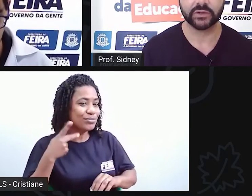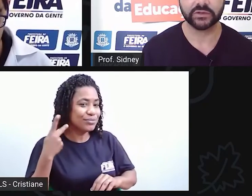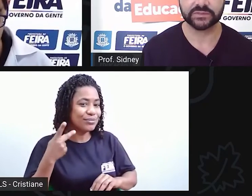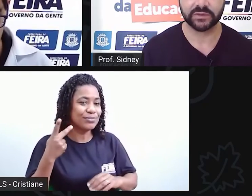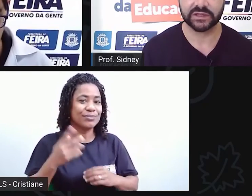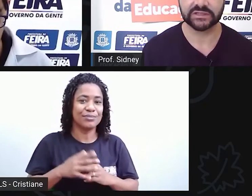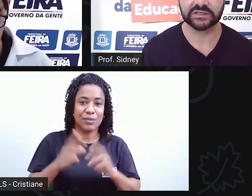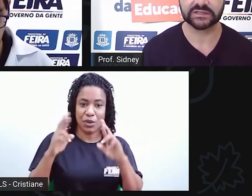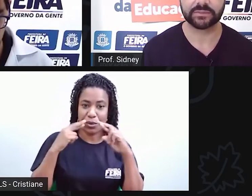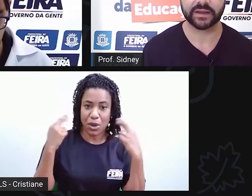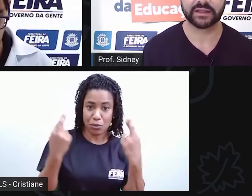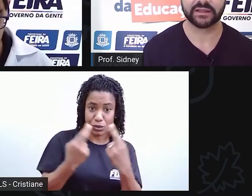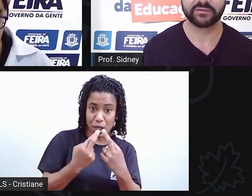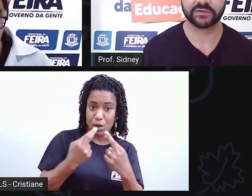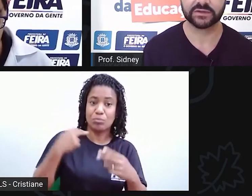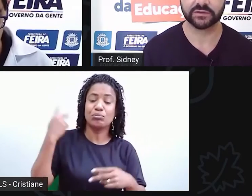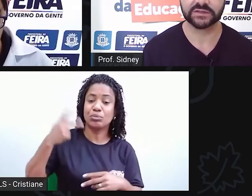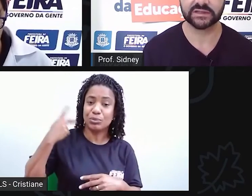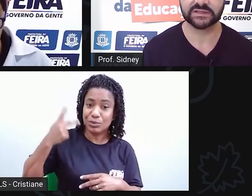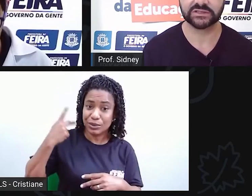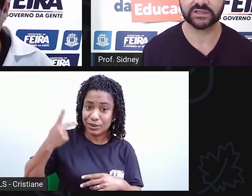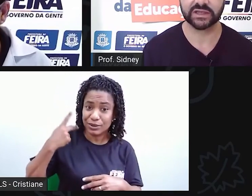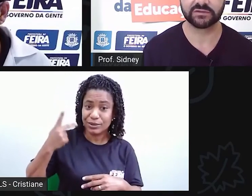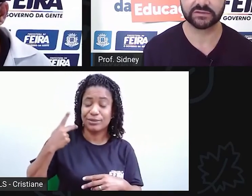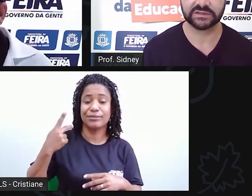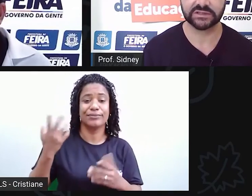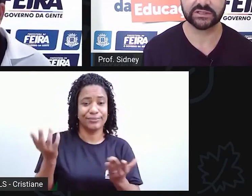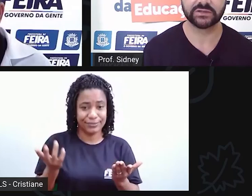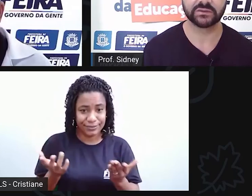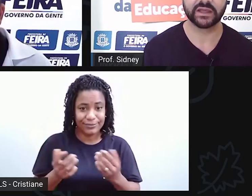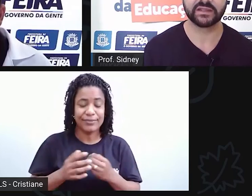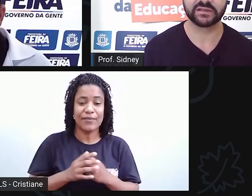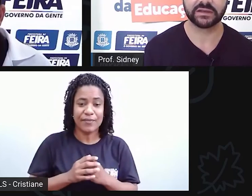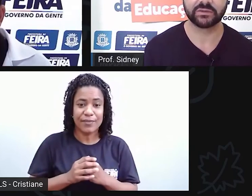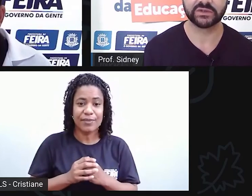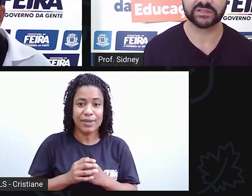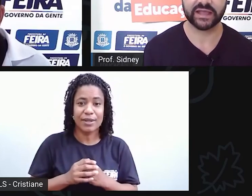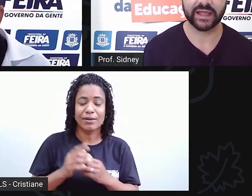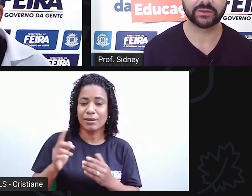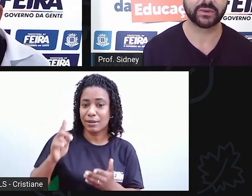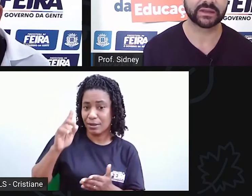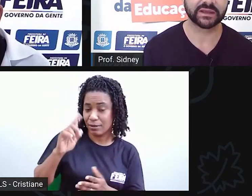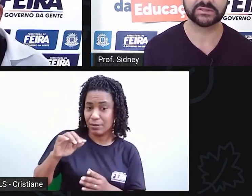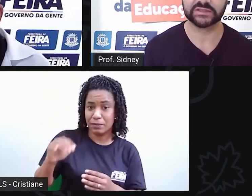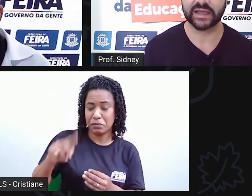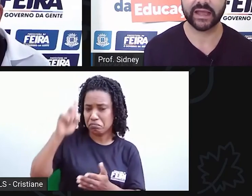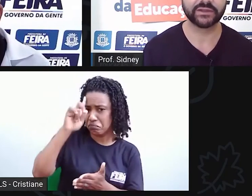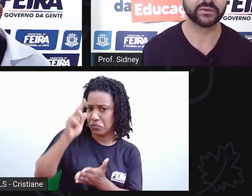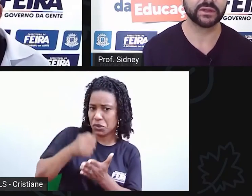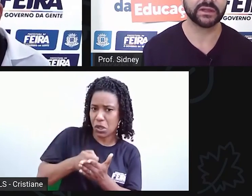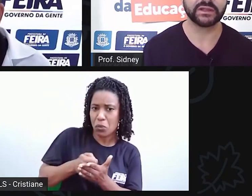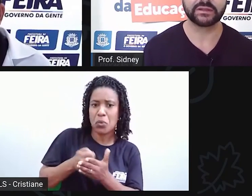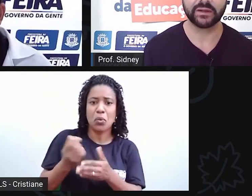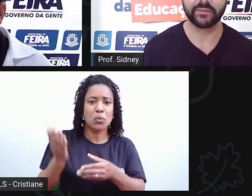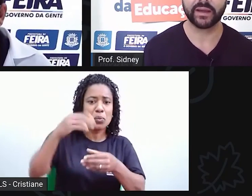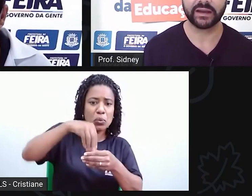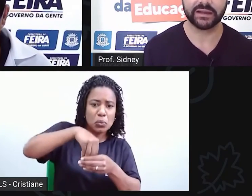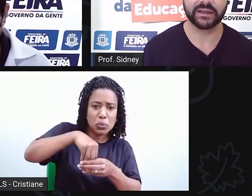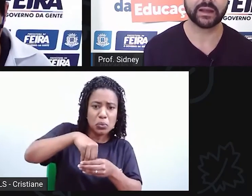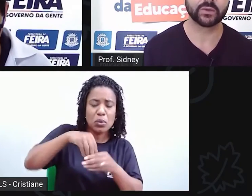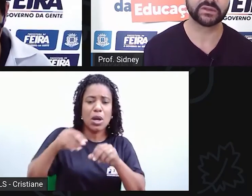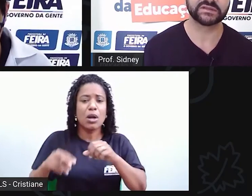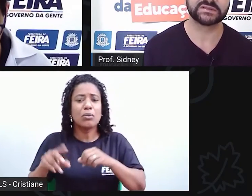reuniões políticas para que você fosse decidido quem seria o candidato, a que candidato. Então,